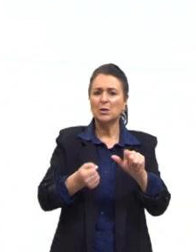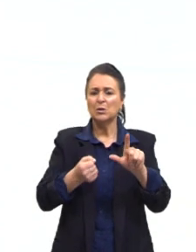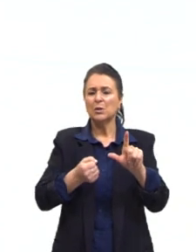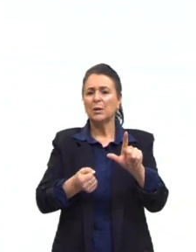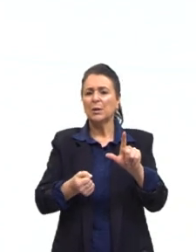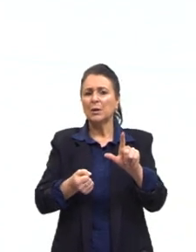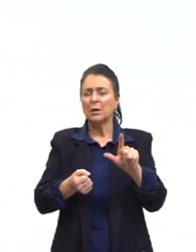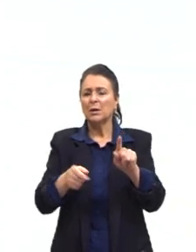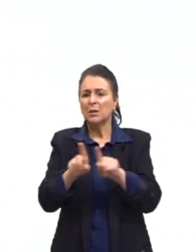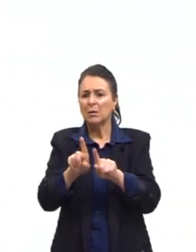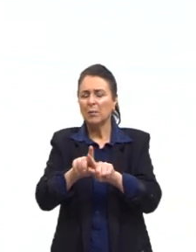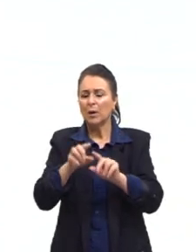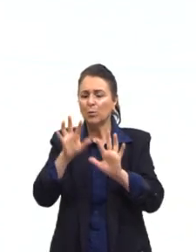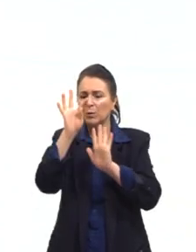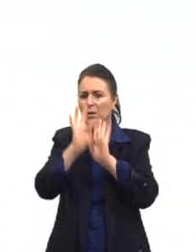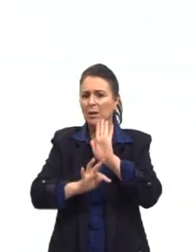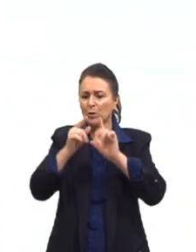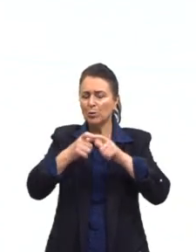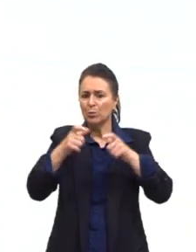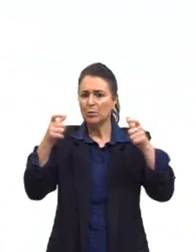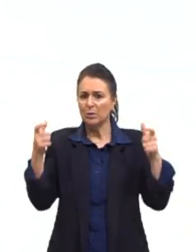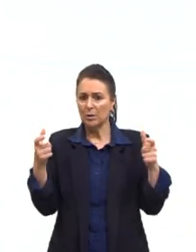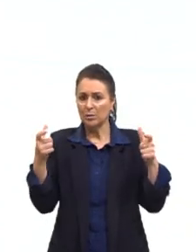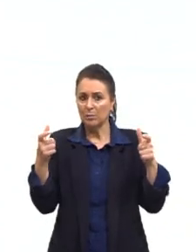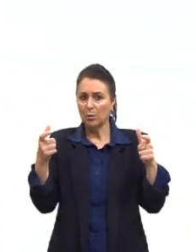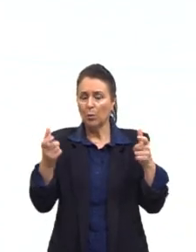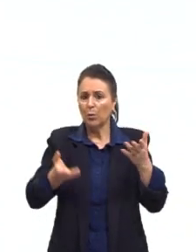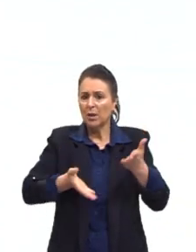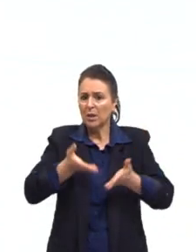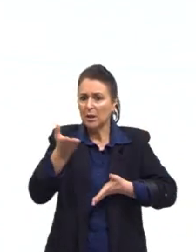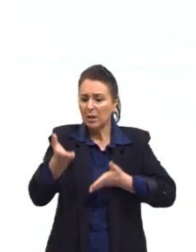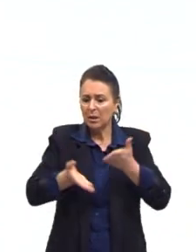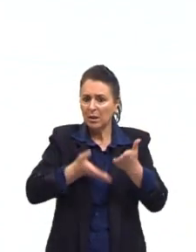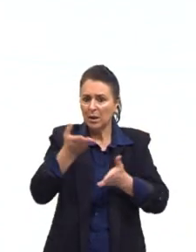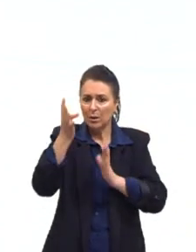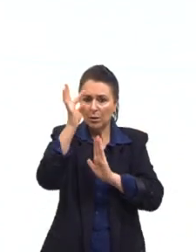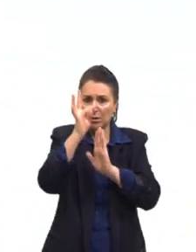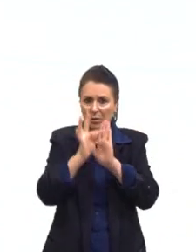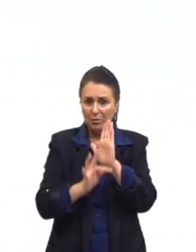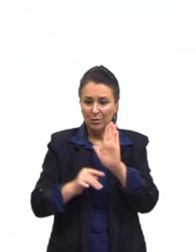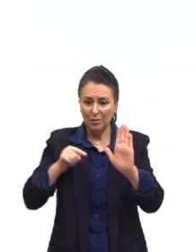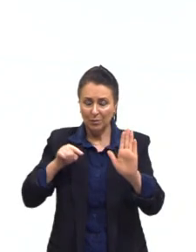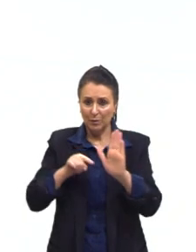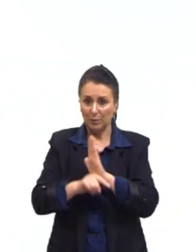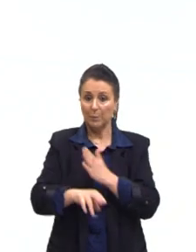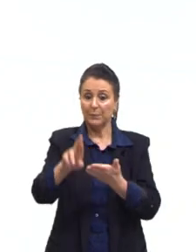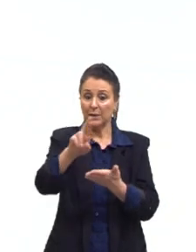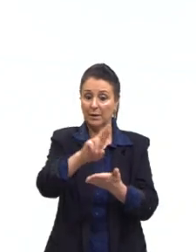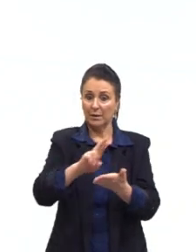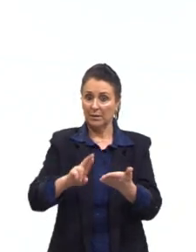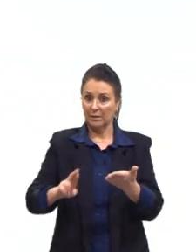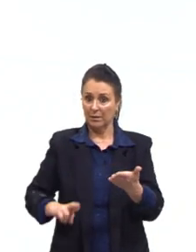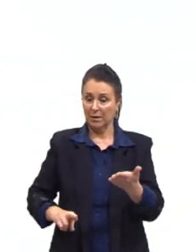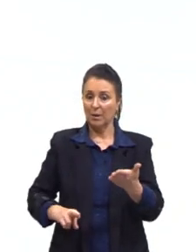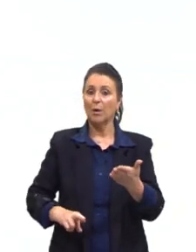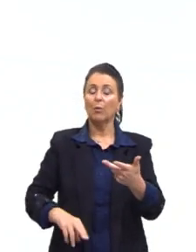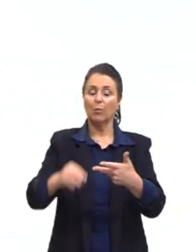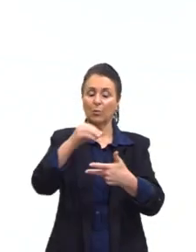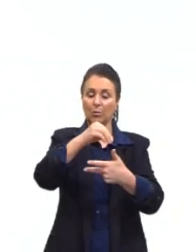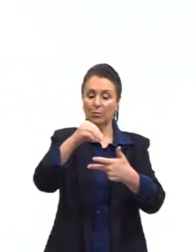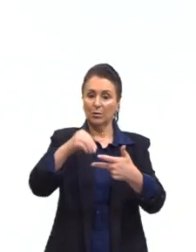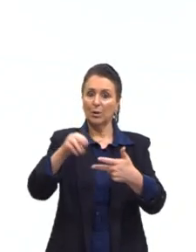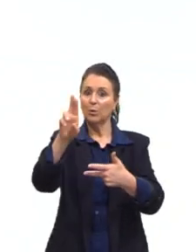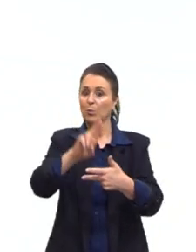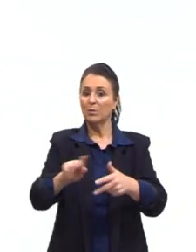Inclusive, muitas vezes, os textos motivadores das questões, aliás, da redação do Enem, usam